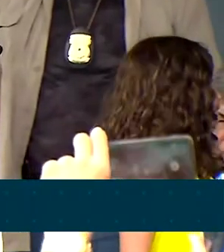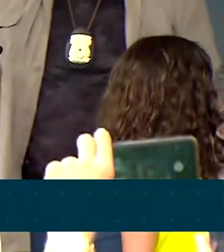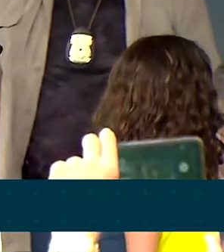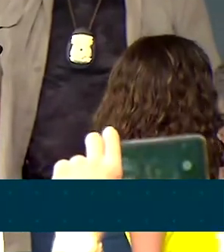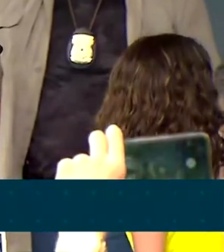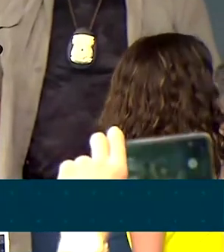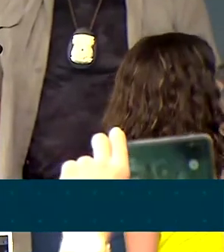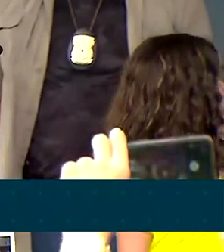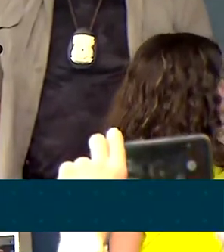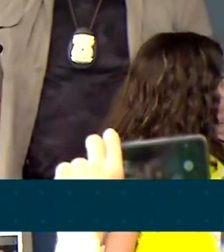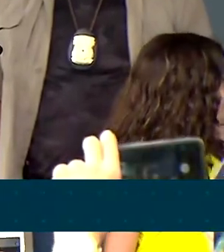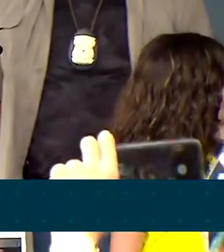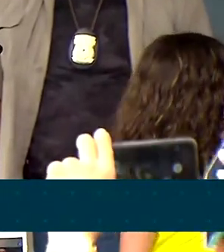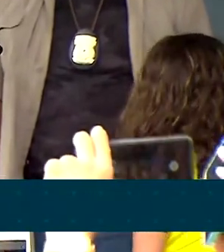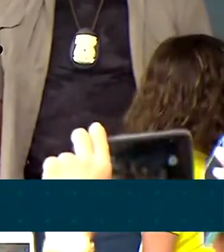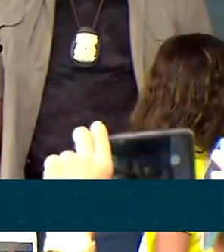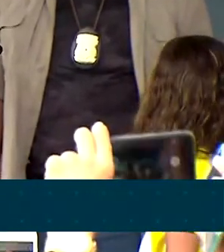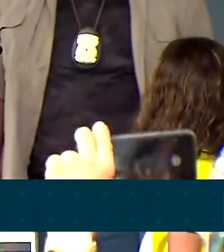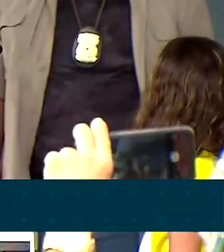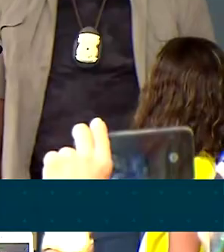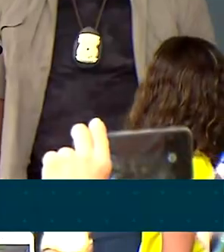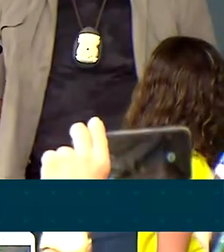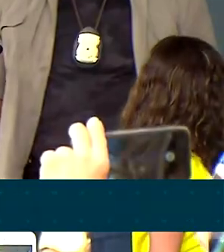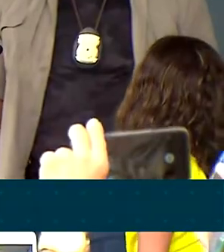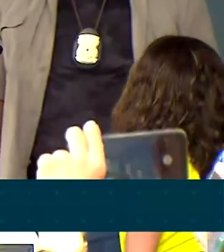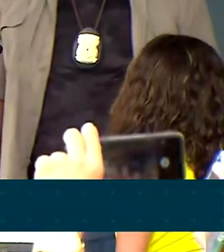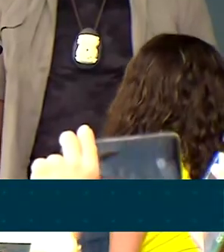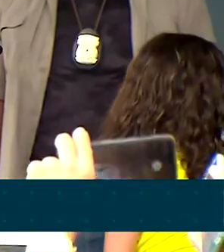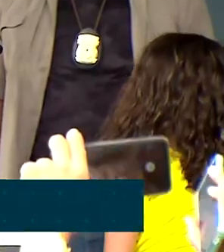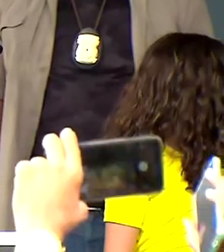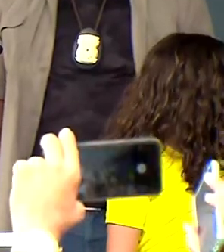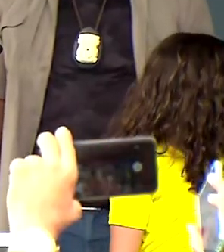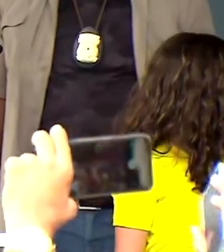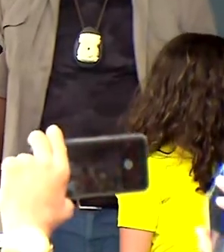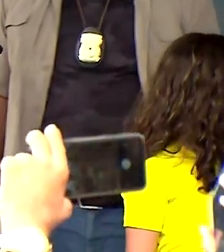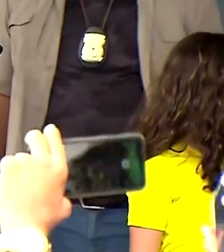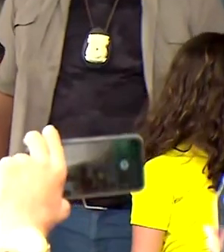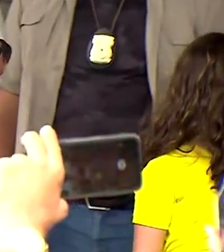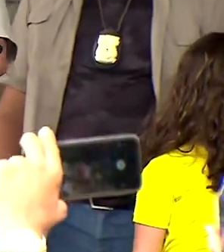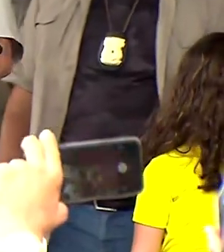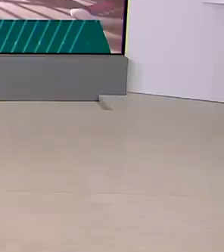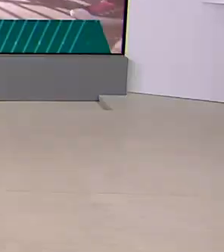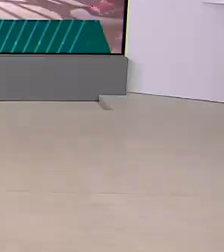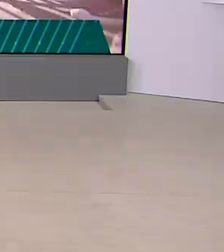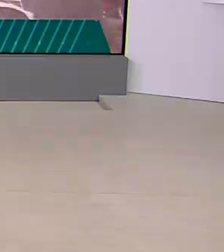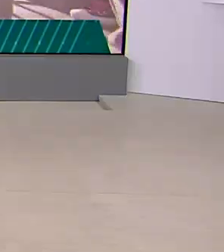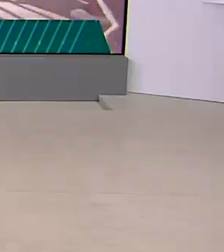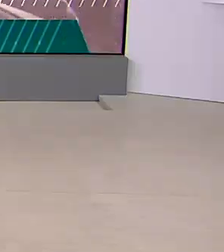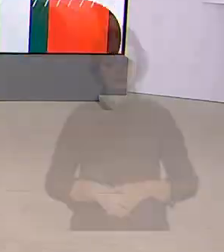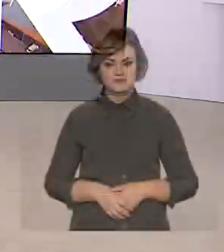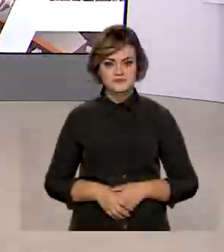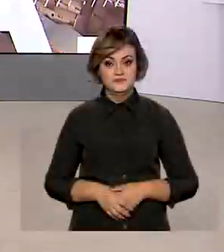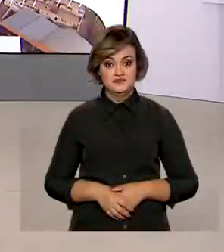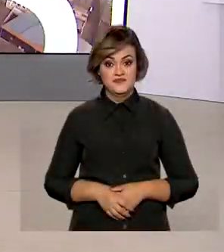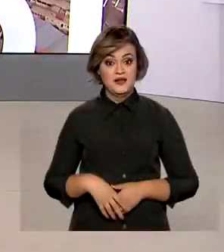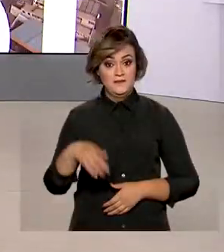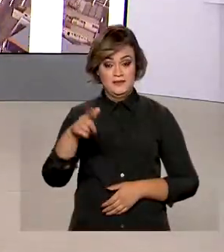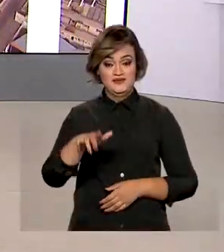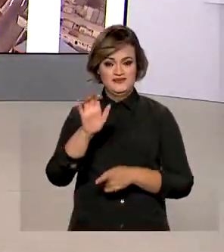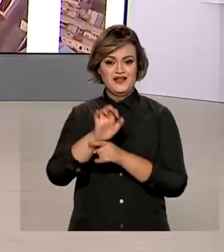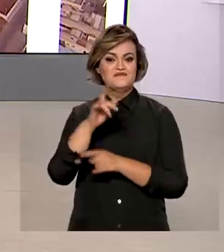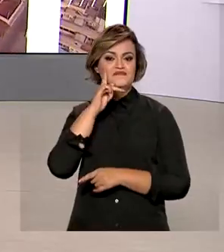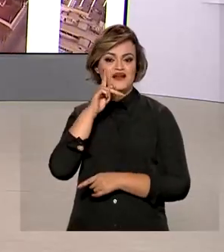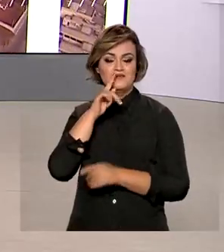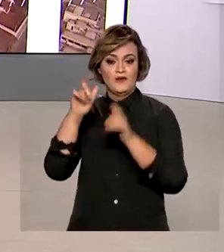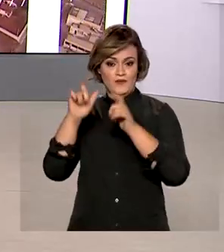fazemos, é obrigação. Tudo vem de vocês. E ainda na Paraíba,